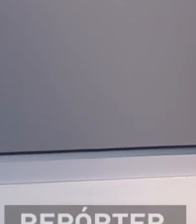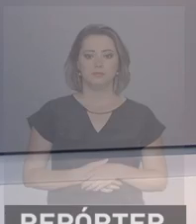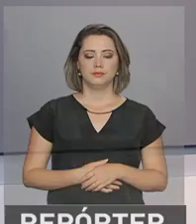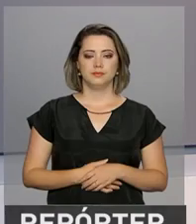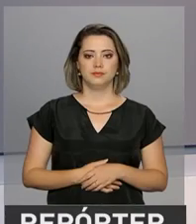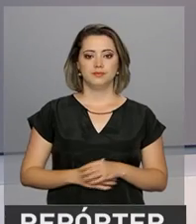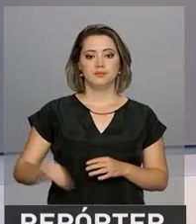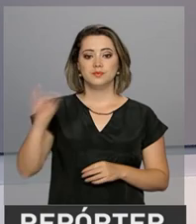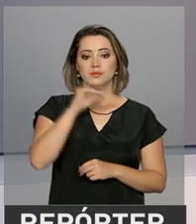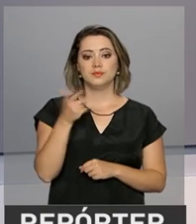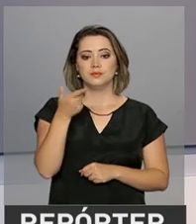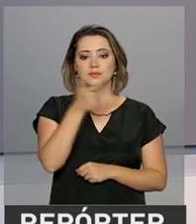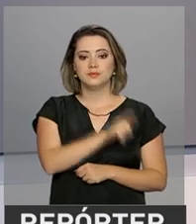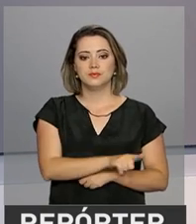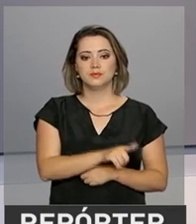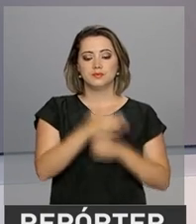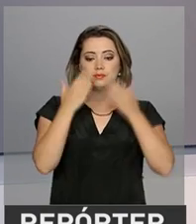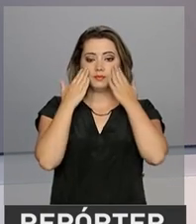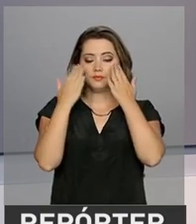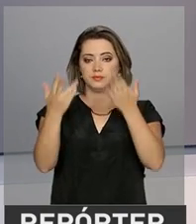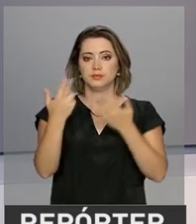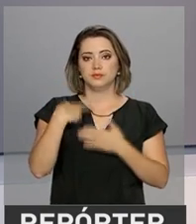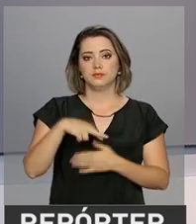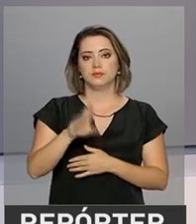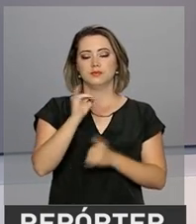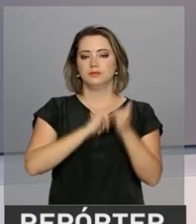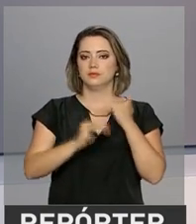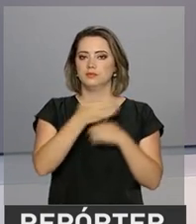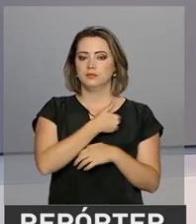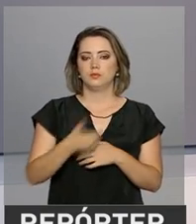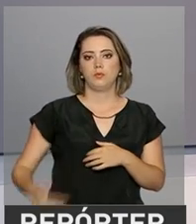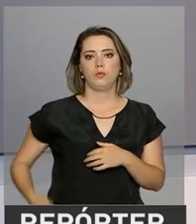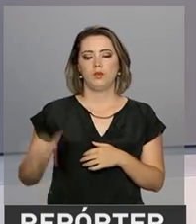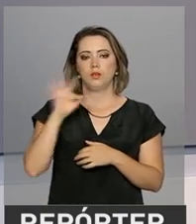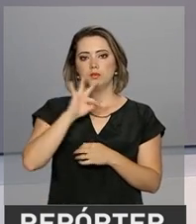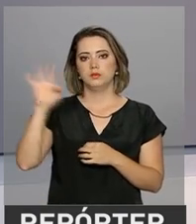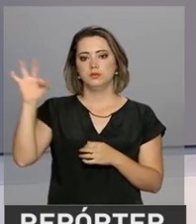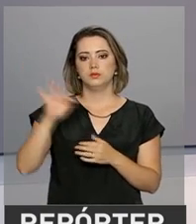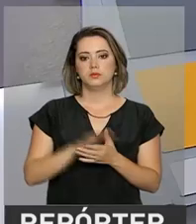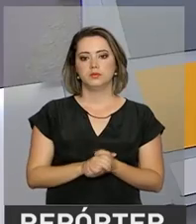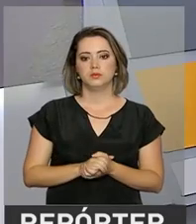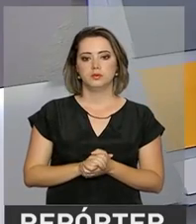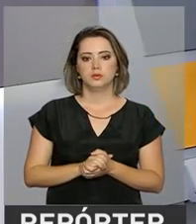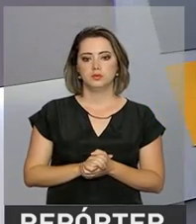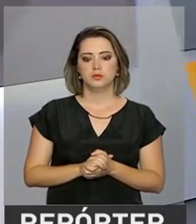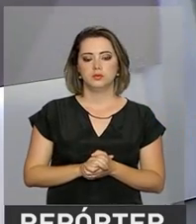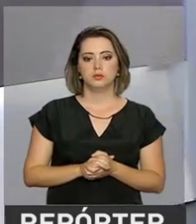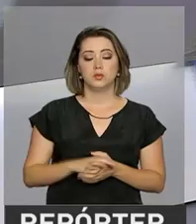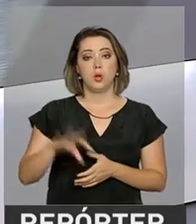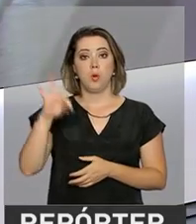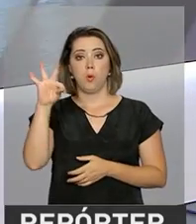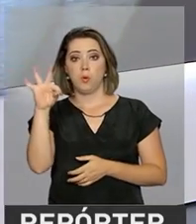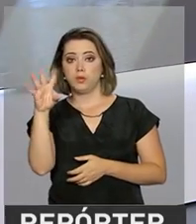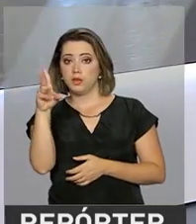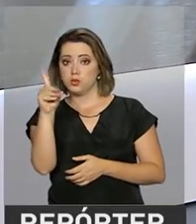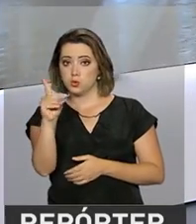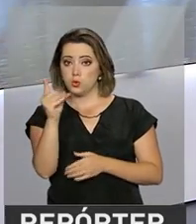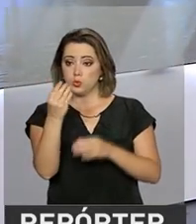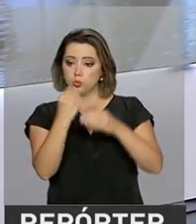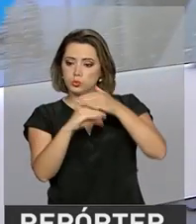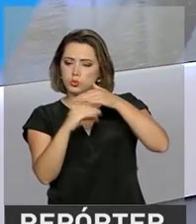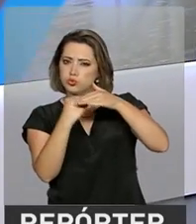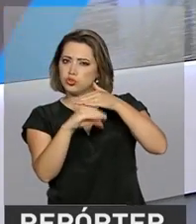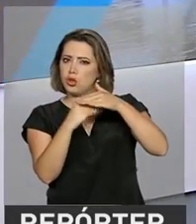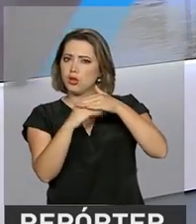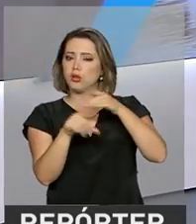Olá, estamos de volta com o repórter NBR e as notícias do governo federal. O Tesouro Direto vem atraindo cada